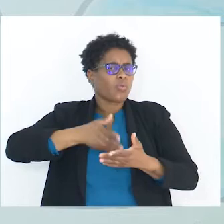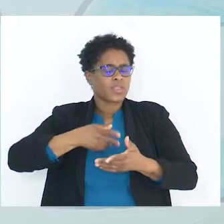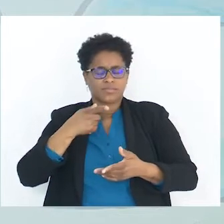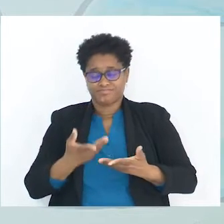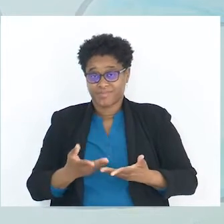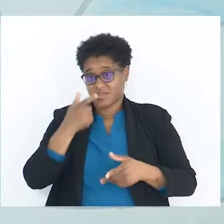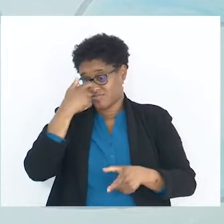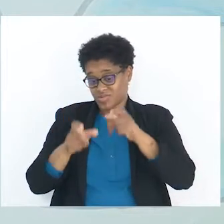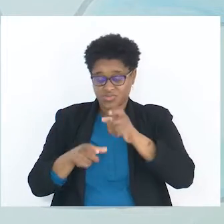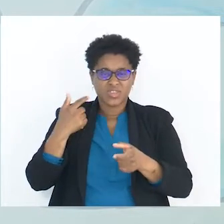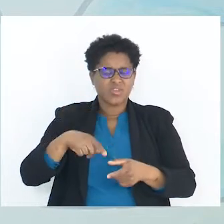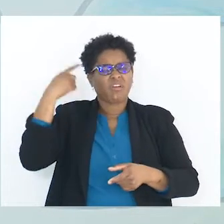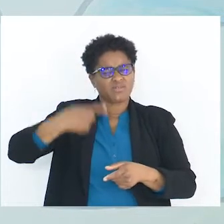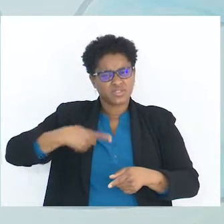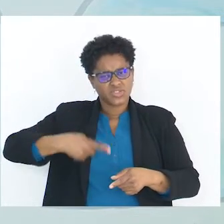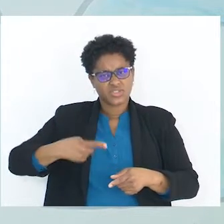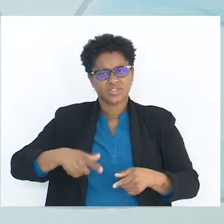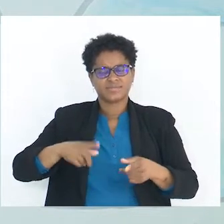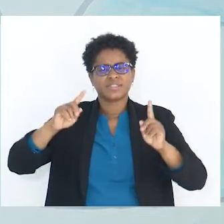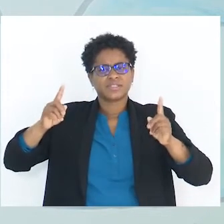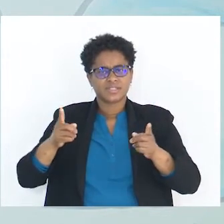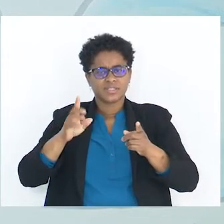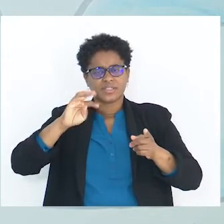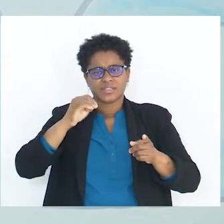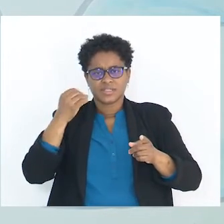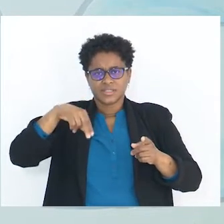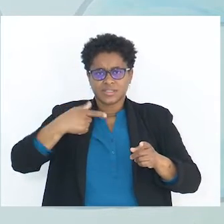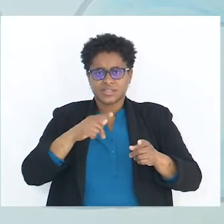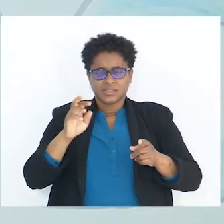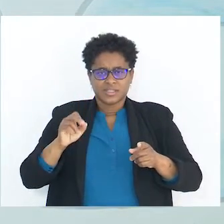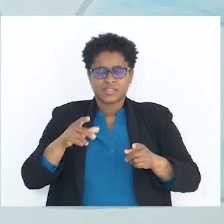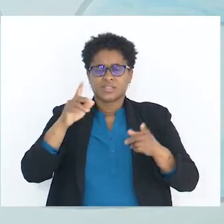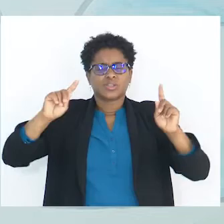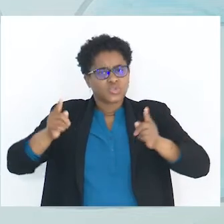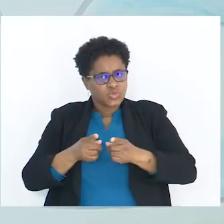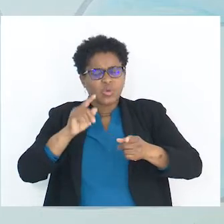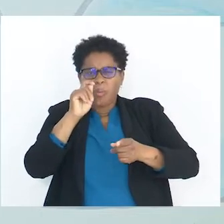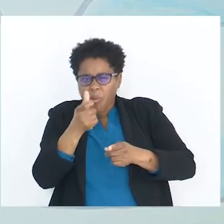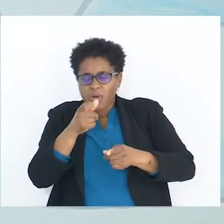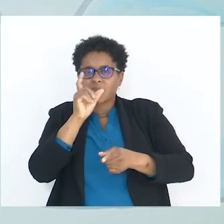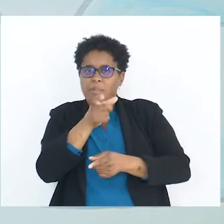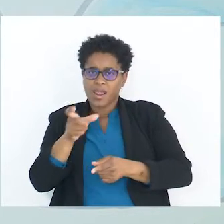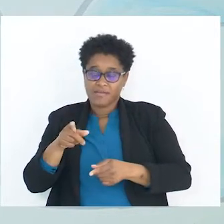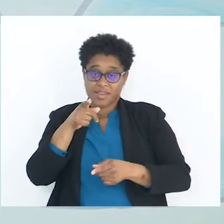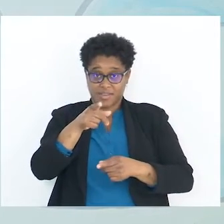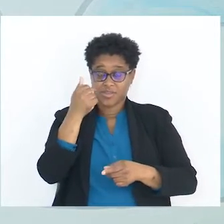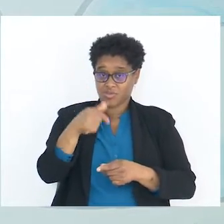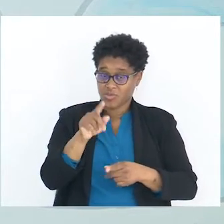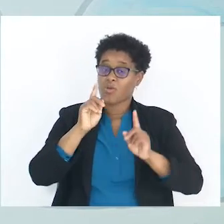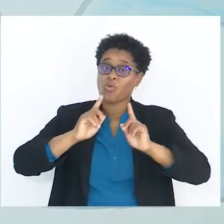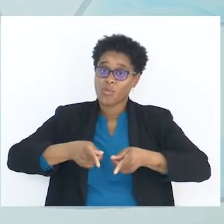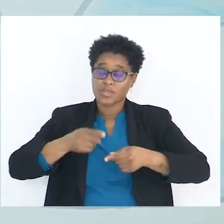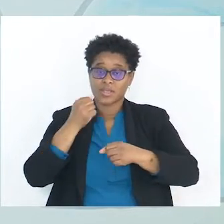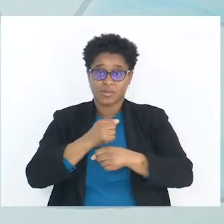Ultimamente, as pessoas estão a exigir sínteses e resumos com poucas palavras. Então, aí, tu vais